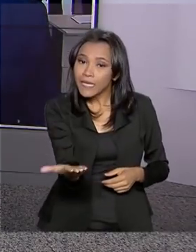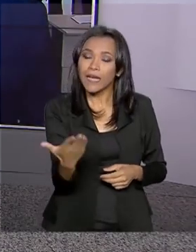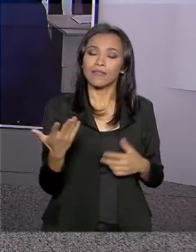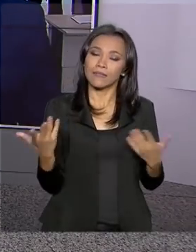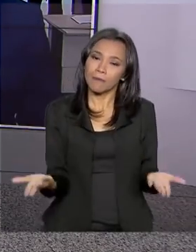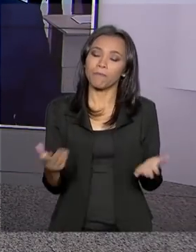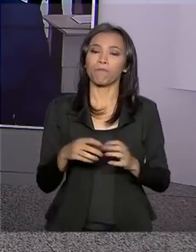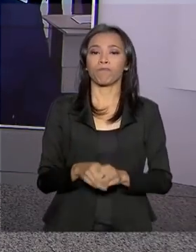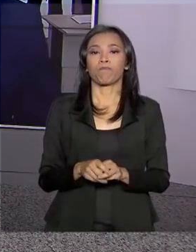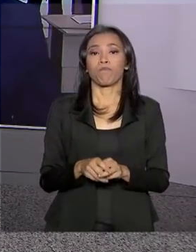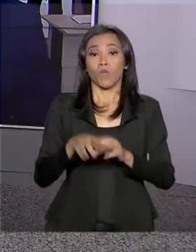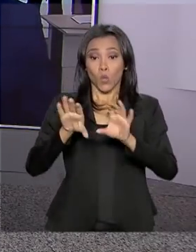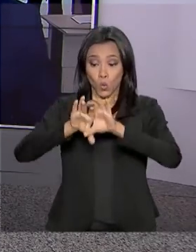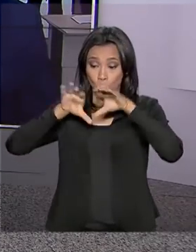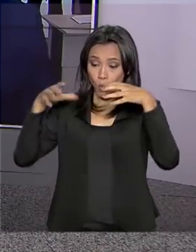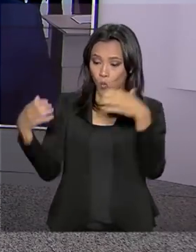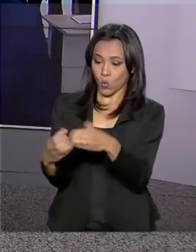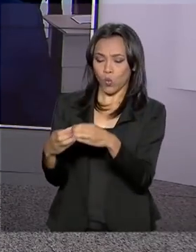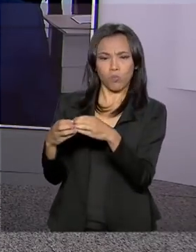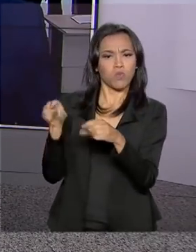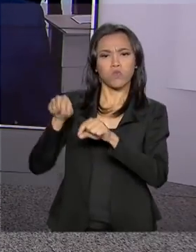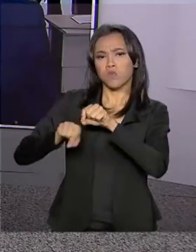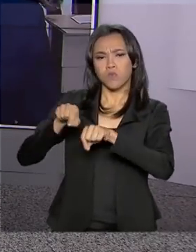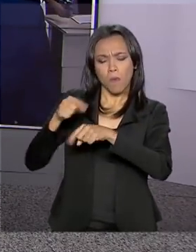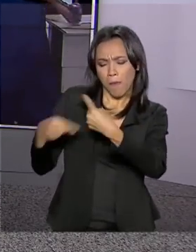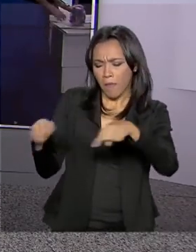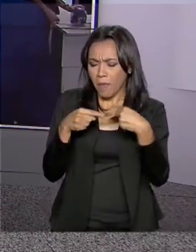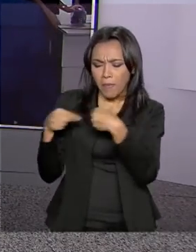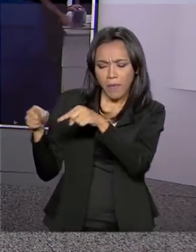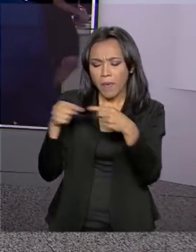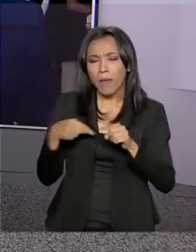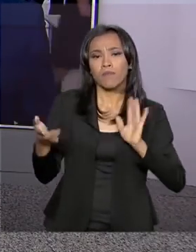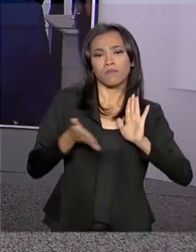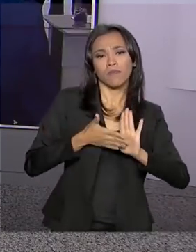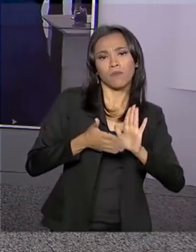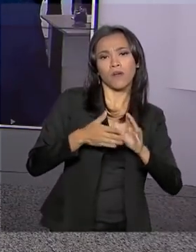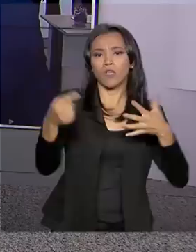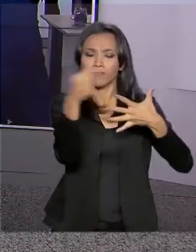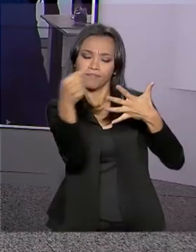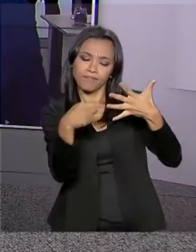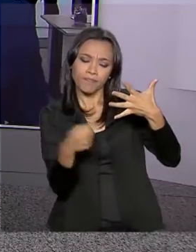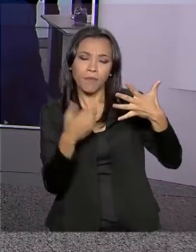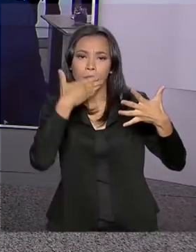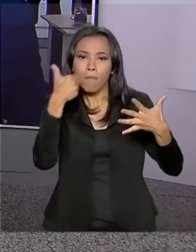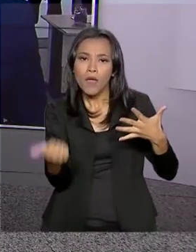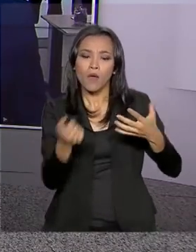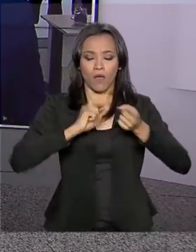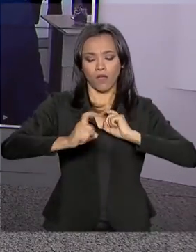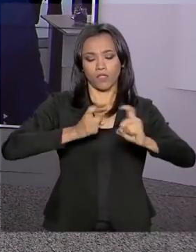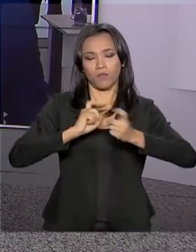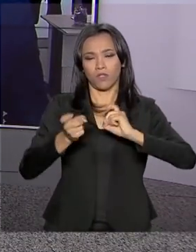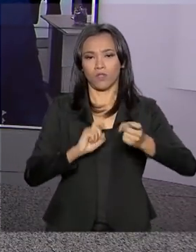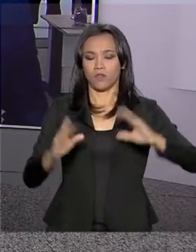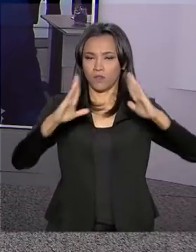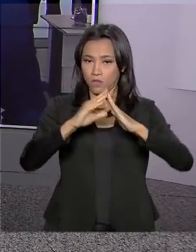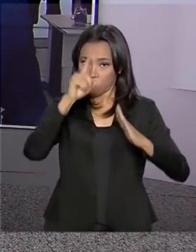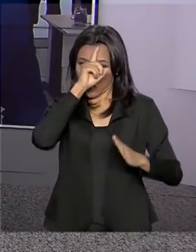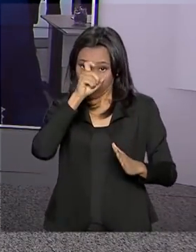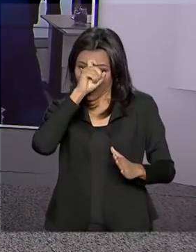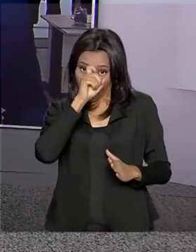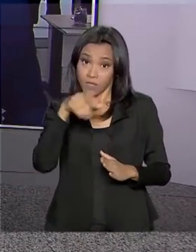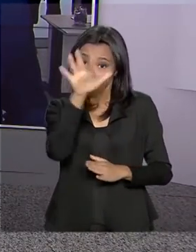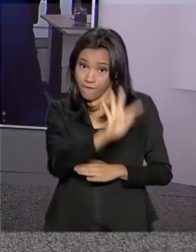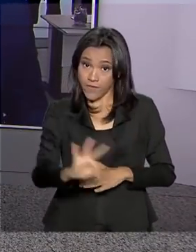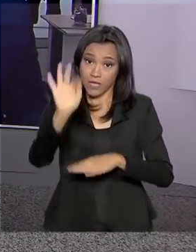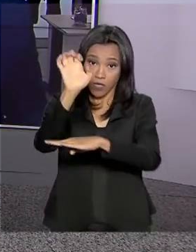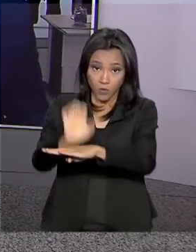Bem, o Comitê Gestor da Ação Integrada discute no Rio de Janeiro medidas para melhorar o atendimento e a gestão nos hospitais federais do Estado. Então a gente